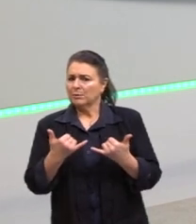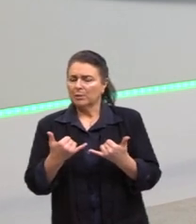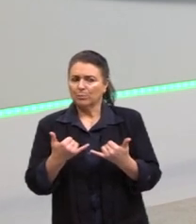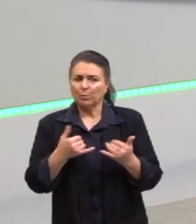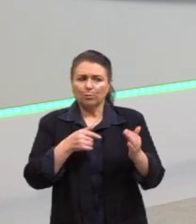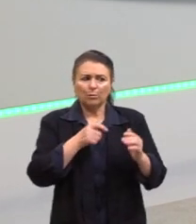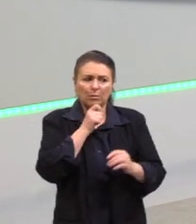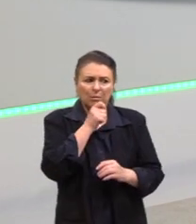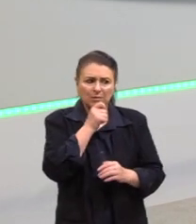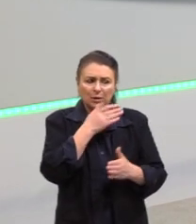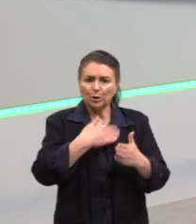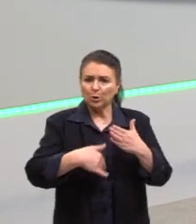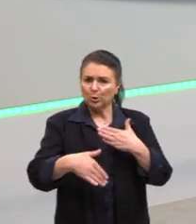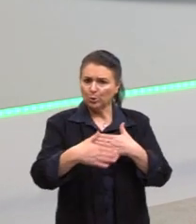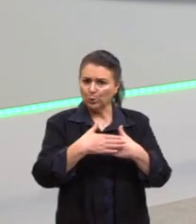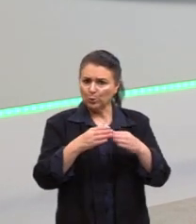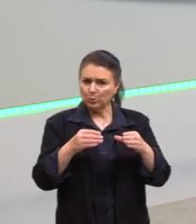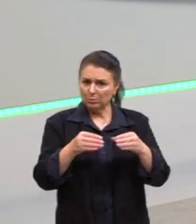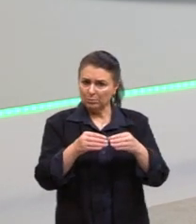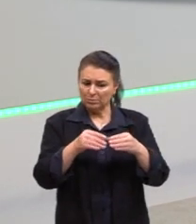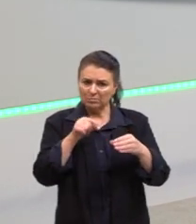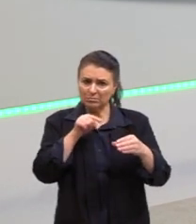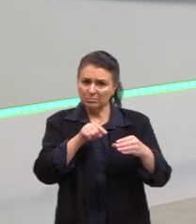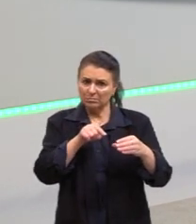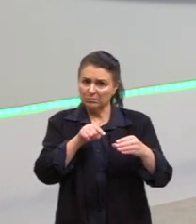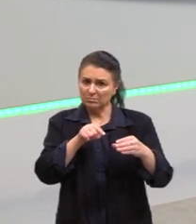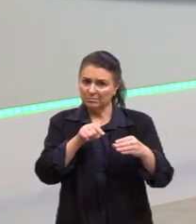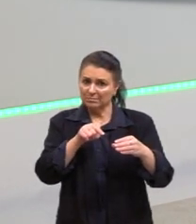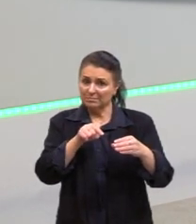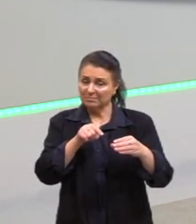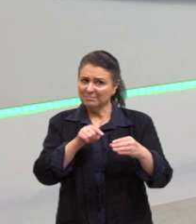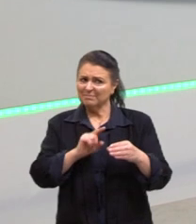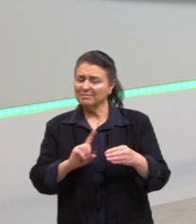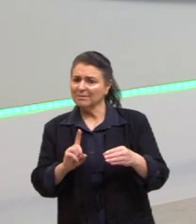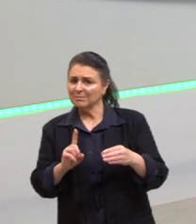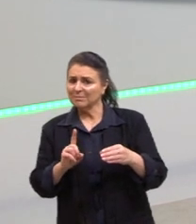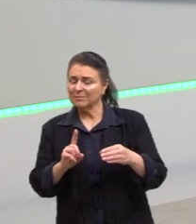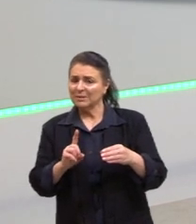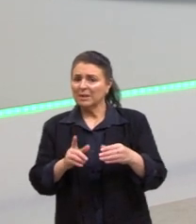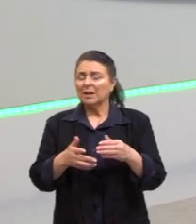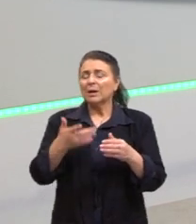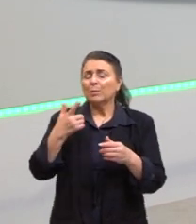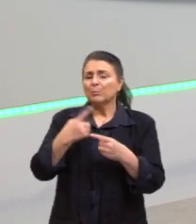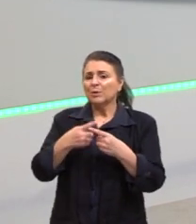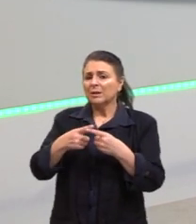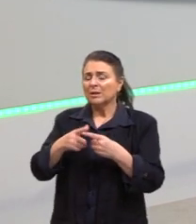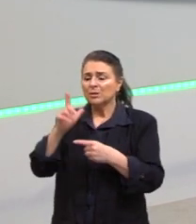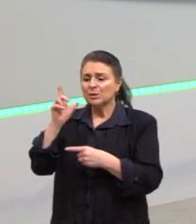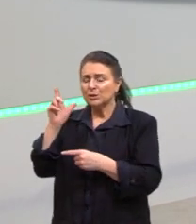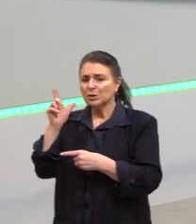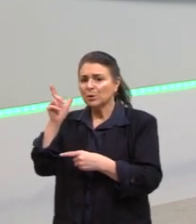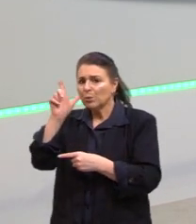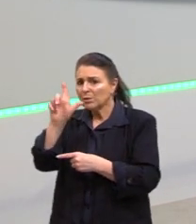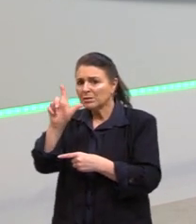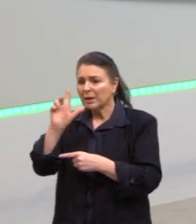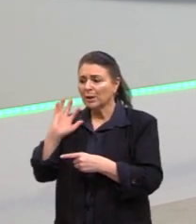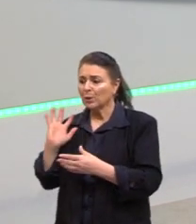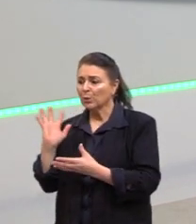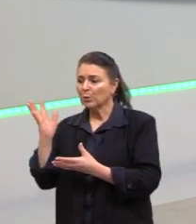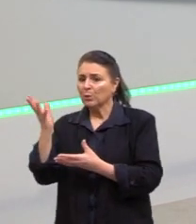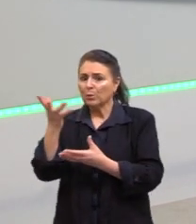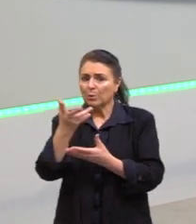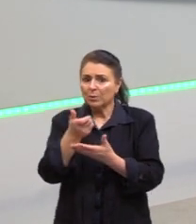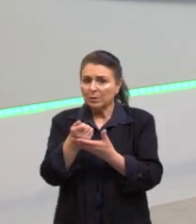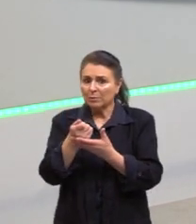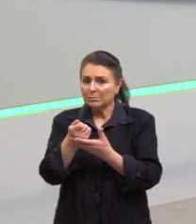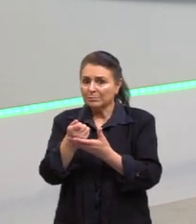toda aquela população que eu determinei? Por vezes, não, né? E daí a gente consegue coletar os resultados a partir